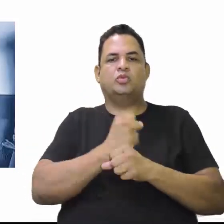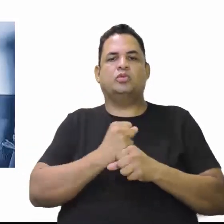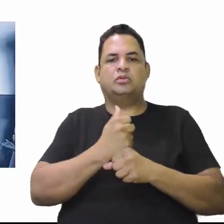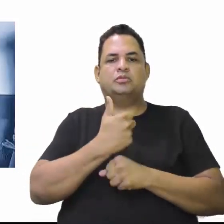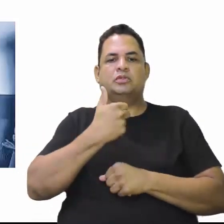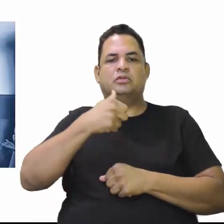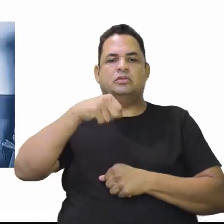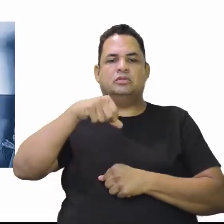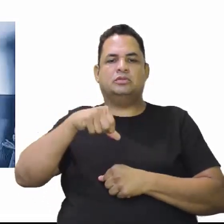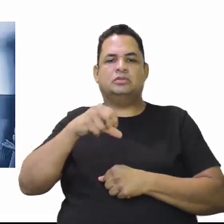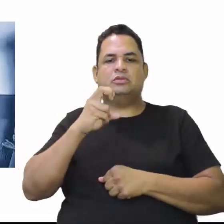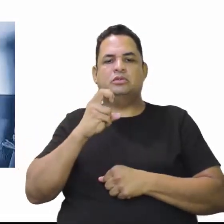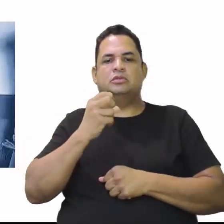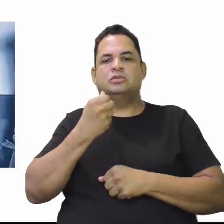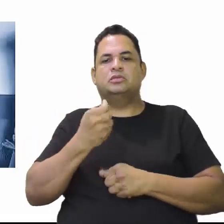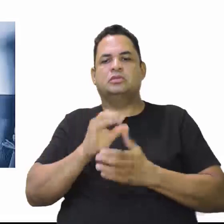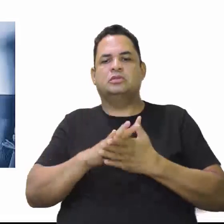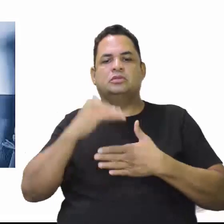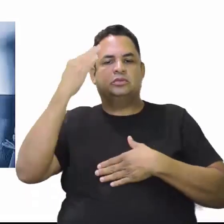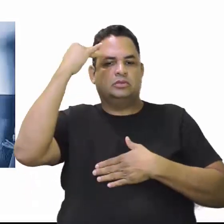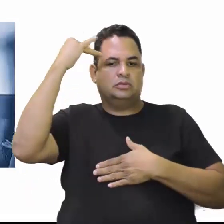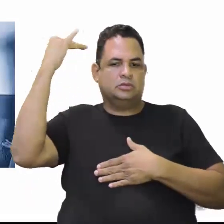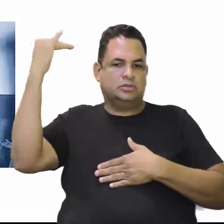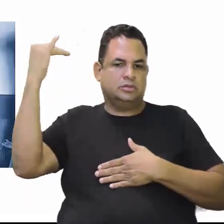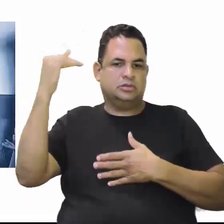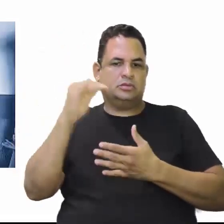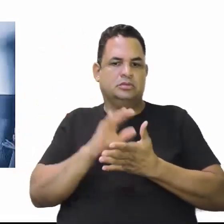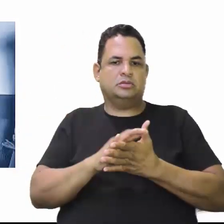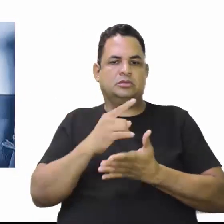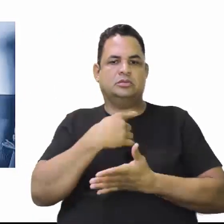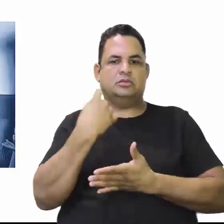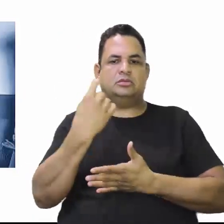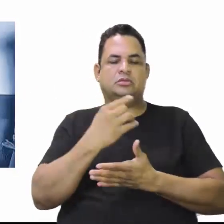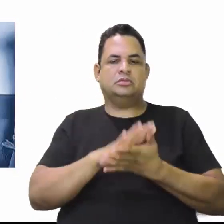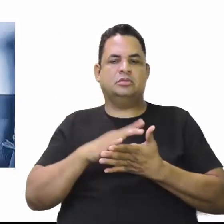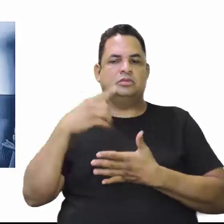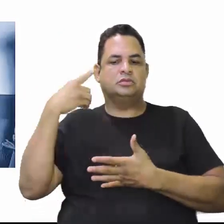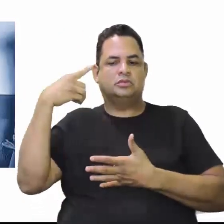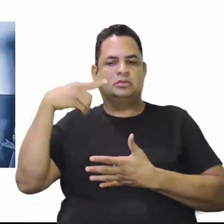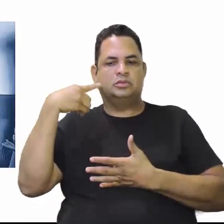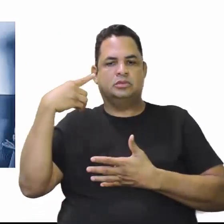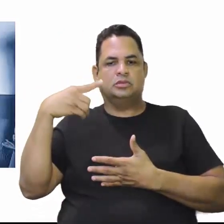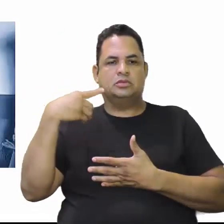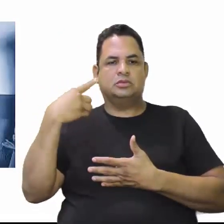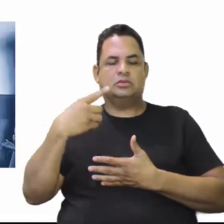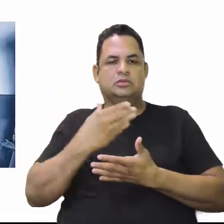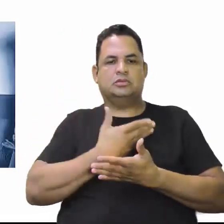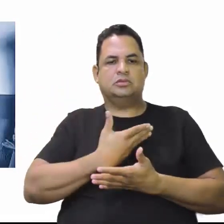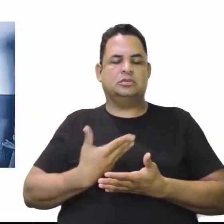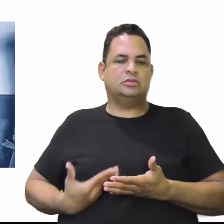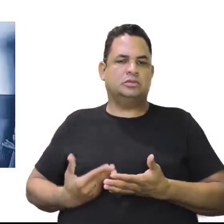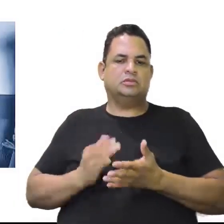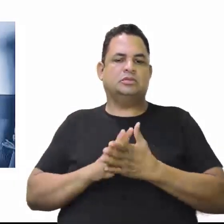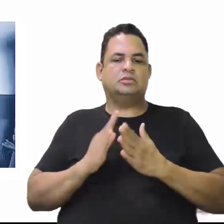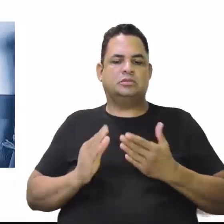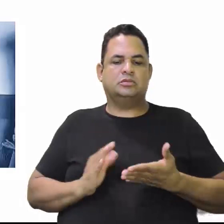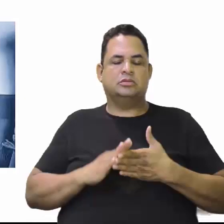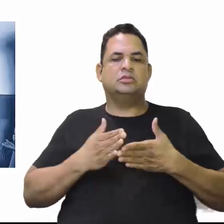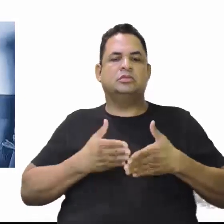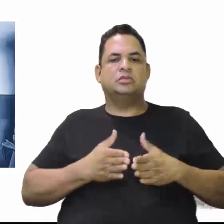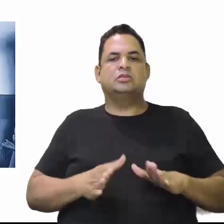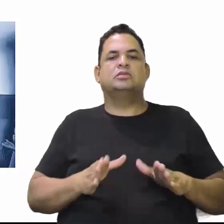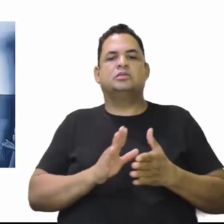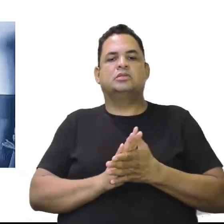vai fazer sua homenagem. Nós temos aí um deputado federal que nasce aqui na região do Abunã,